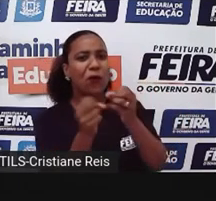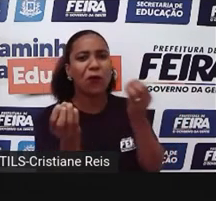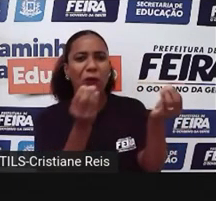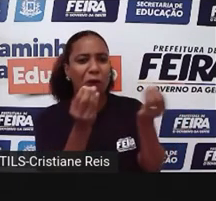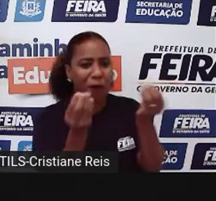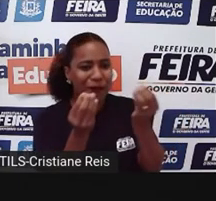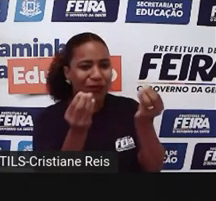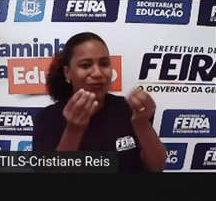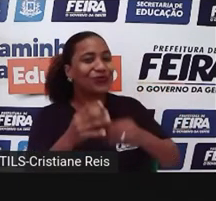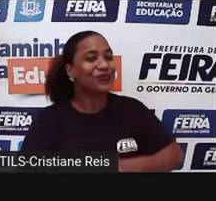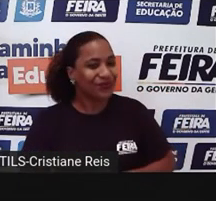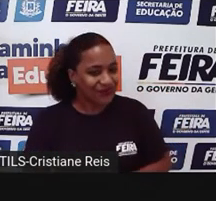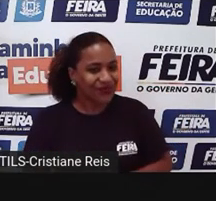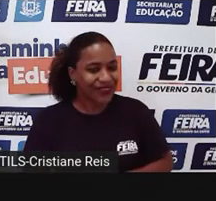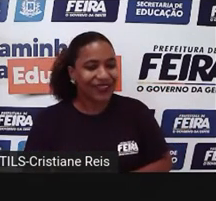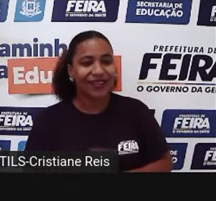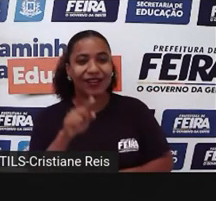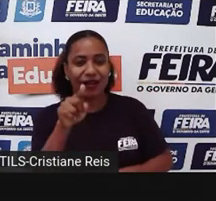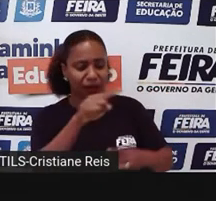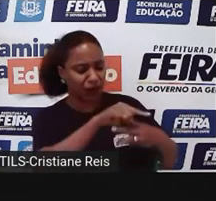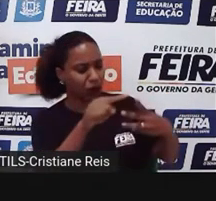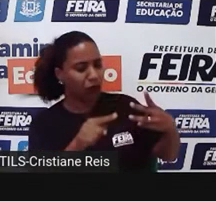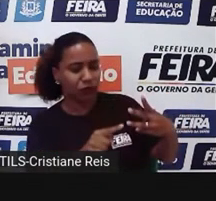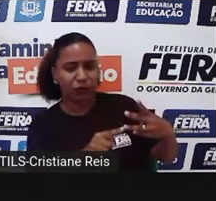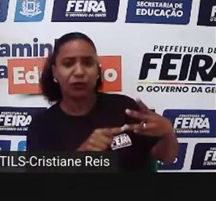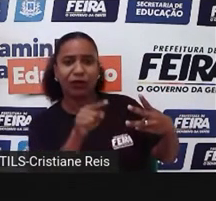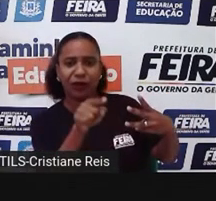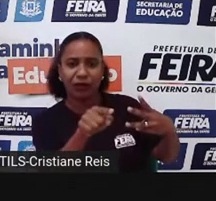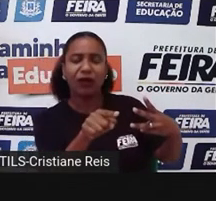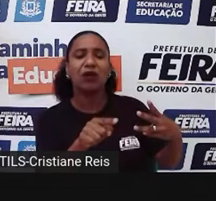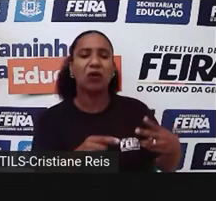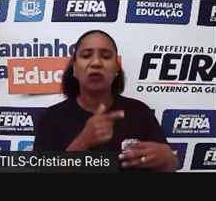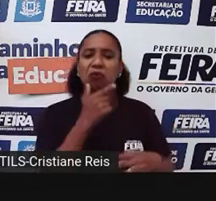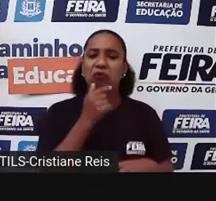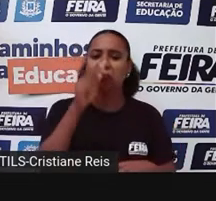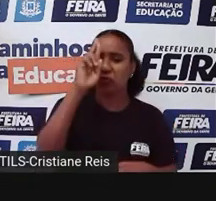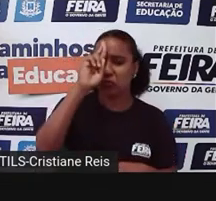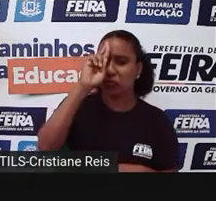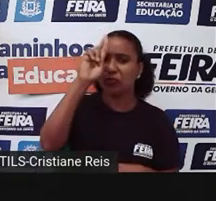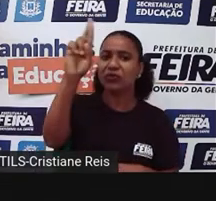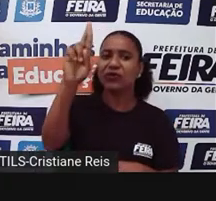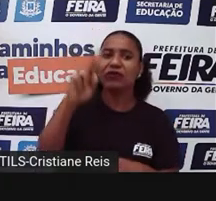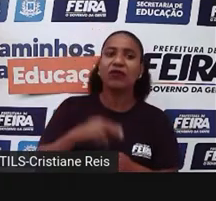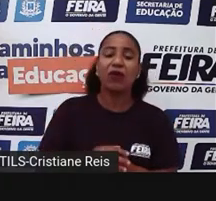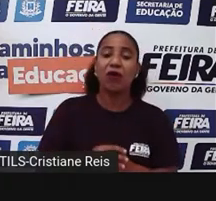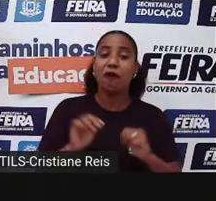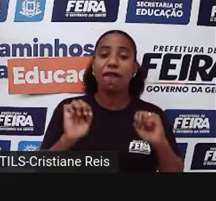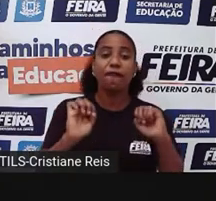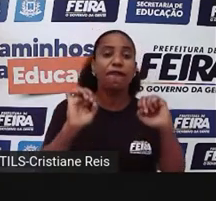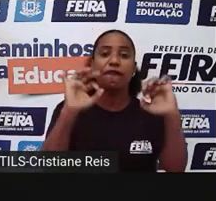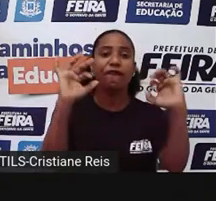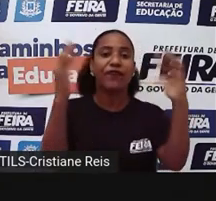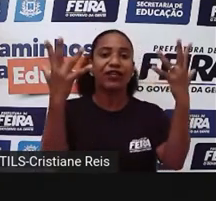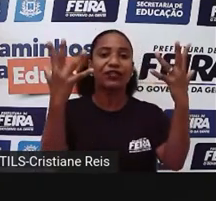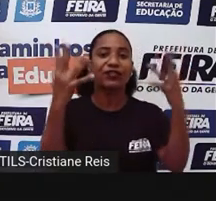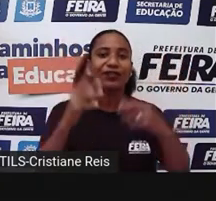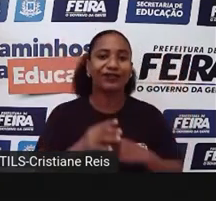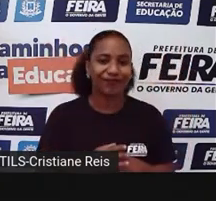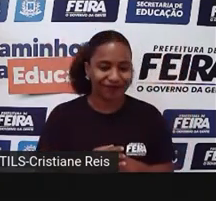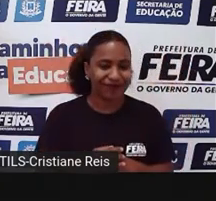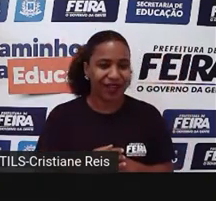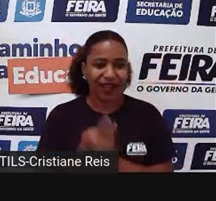palmas, e em Niame, o Deus do céu, ordenou que fizeram uma grande festa, e que a partir daquele momento, as